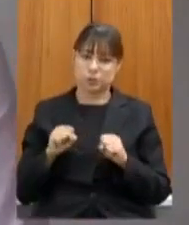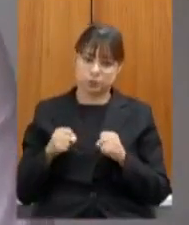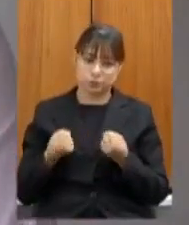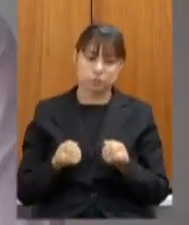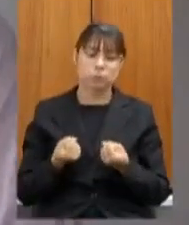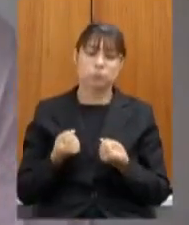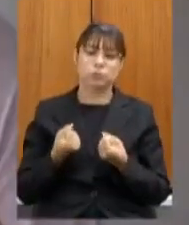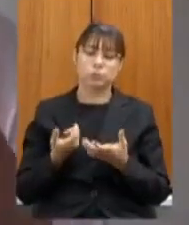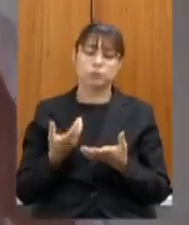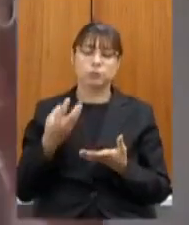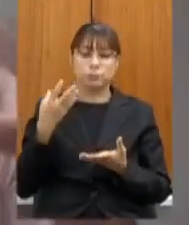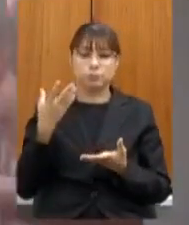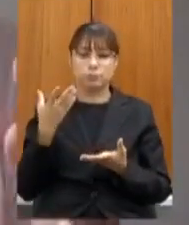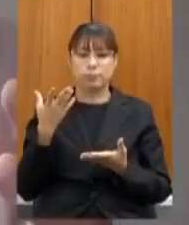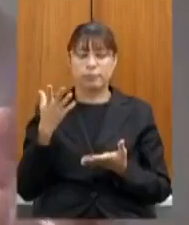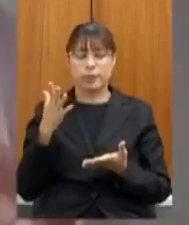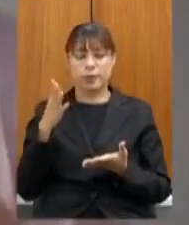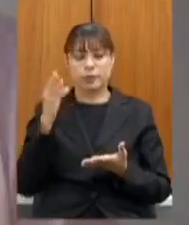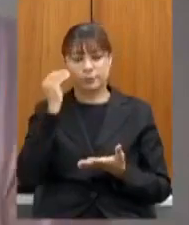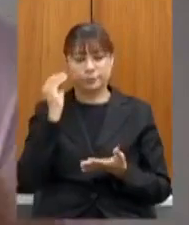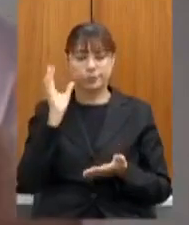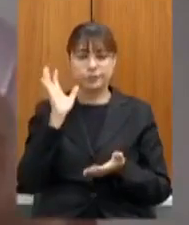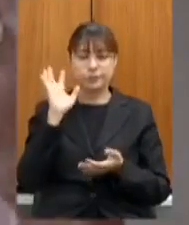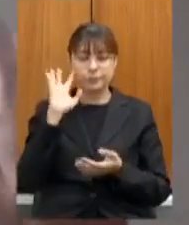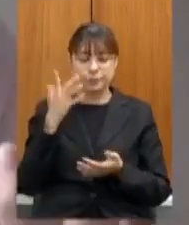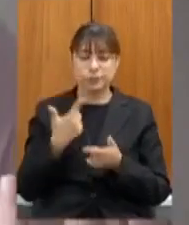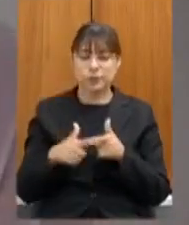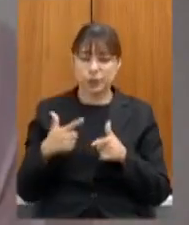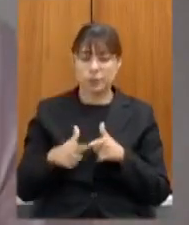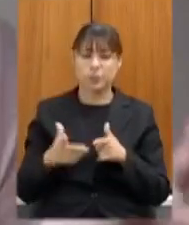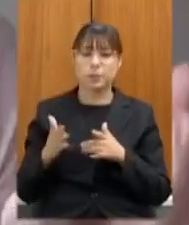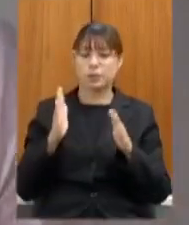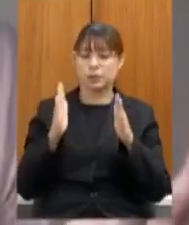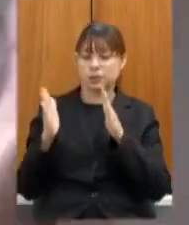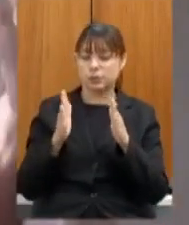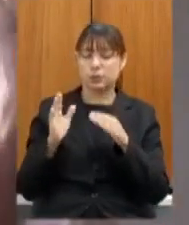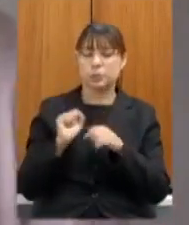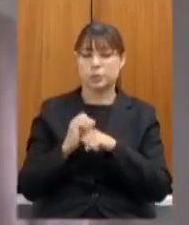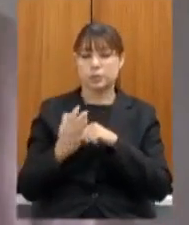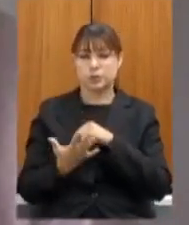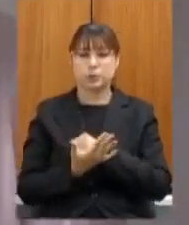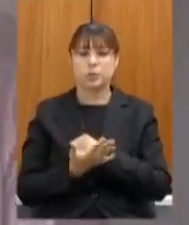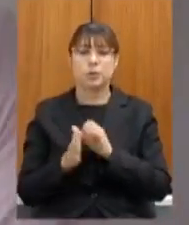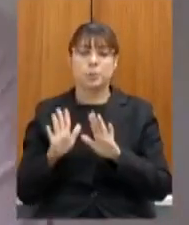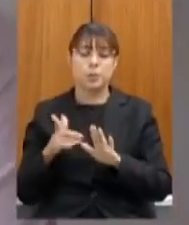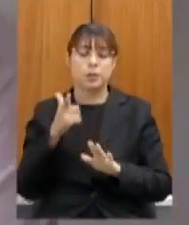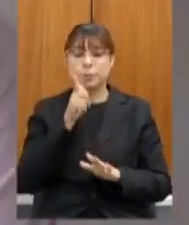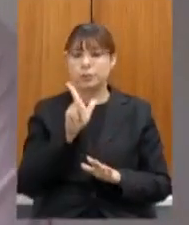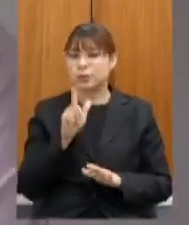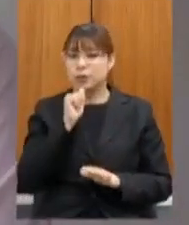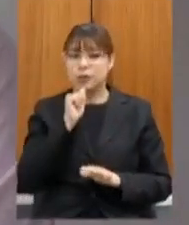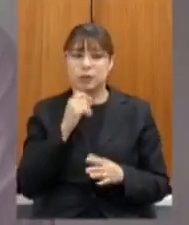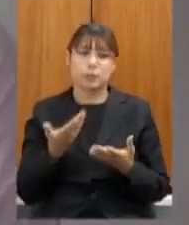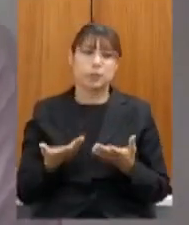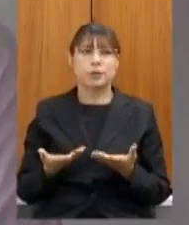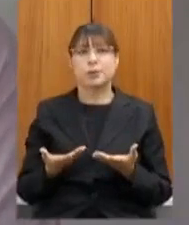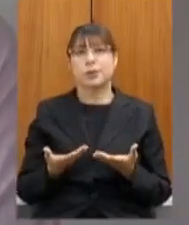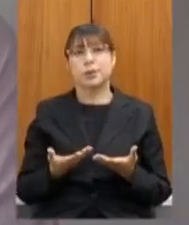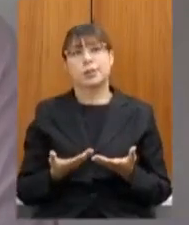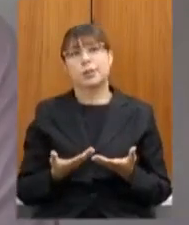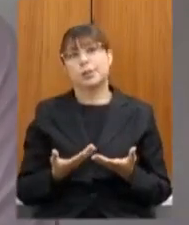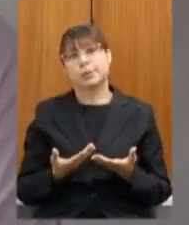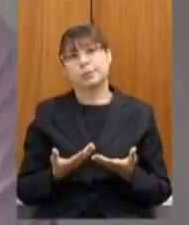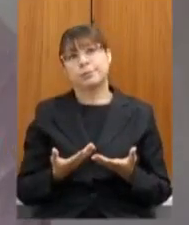dedicando a uma situação de pandemia bastante sensível que acabam não tendo condições num primeiro momento de